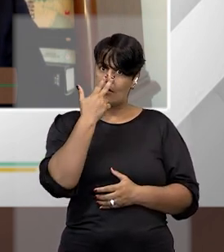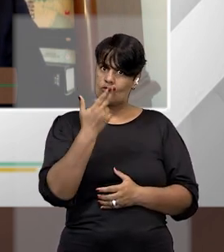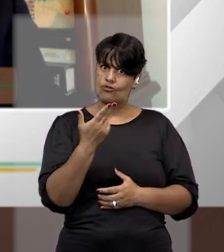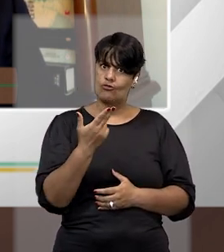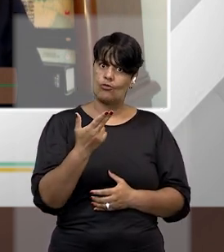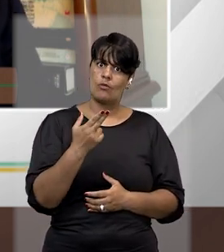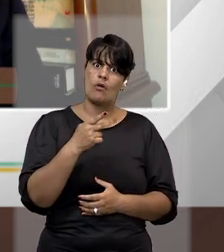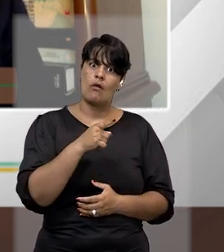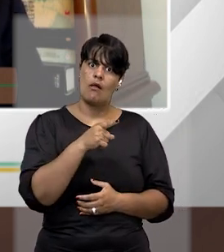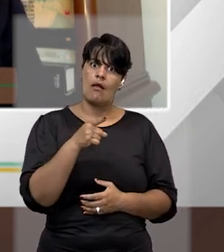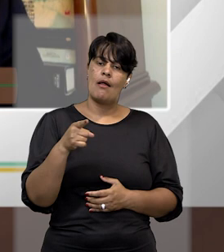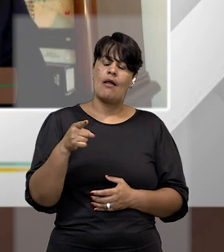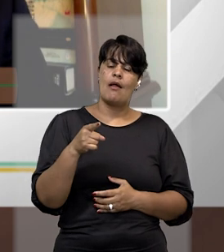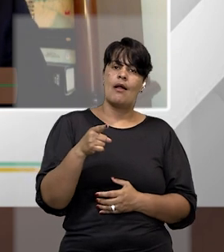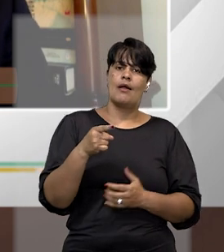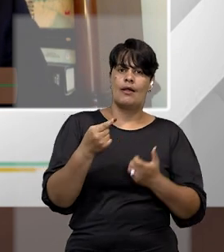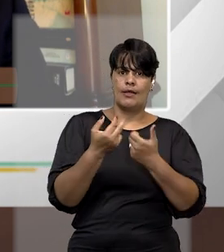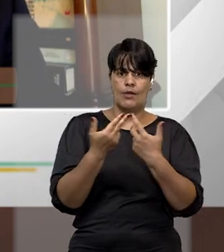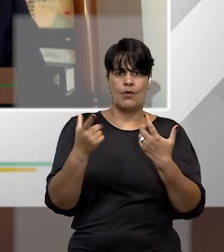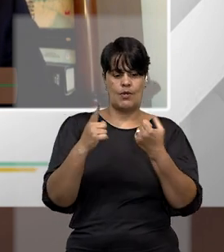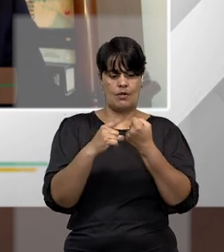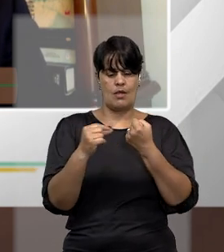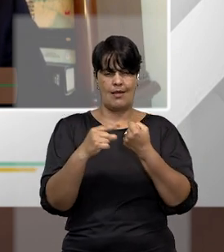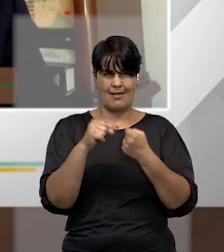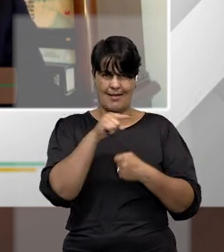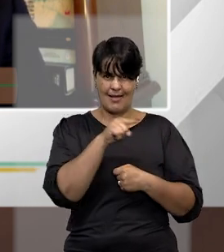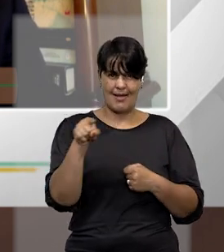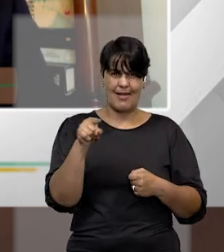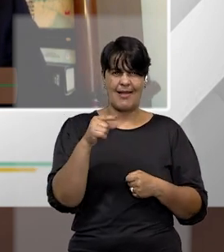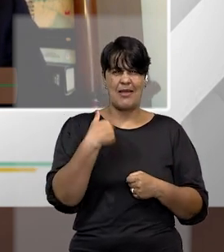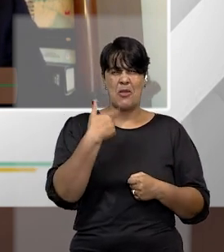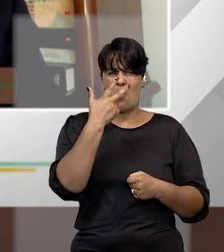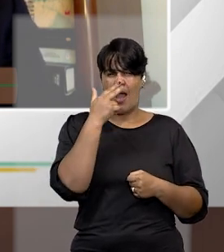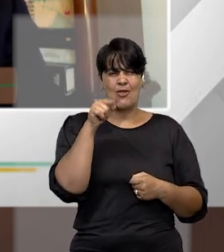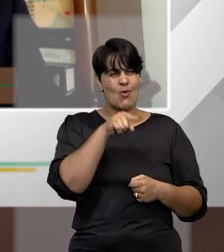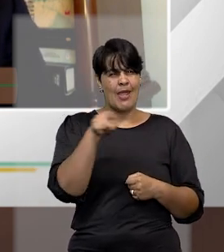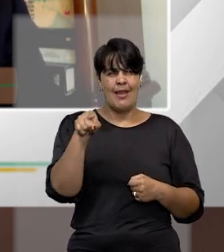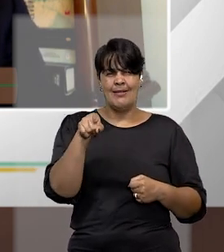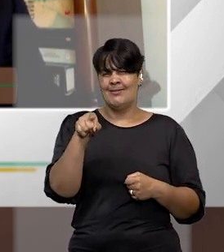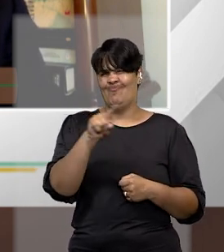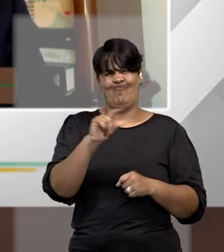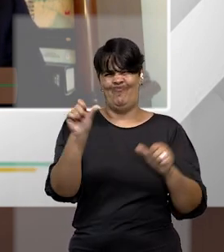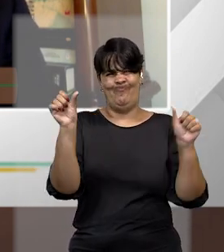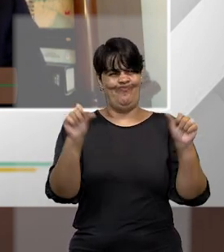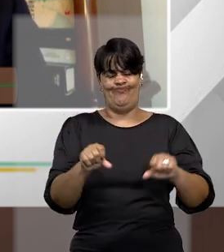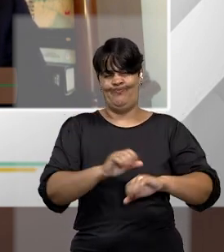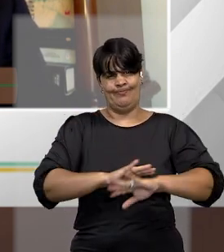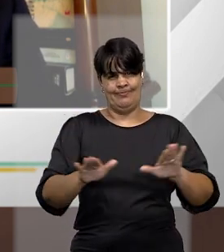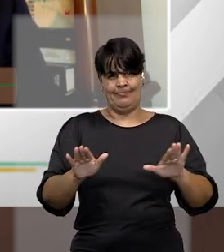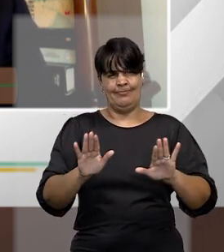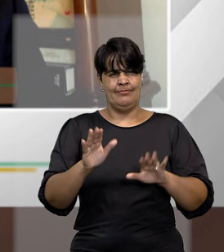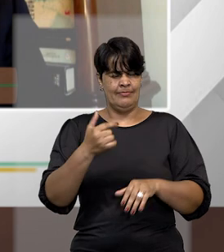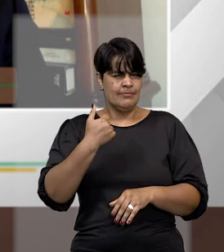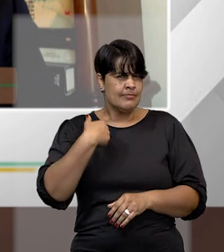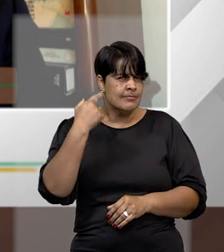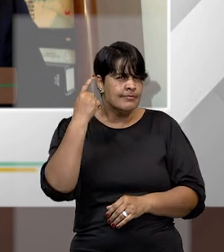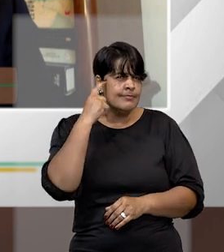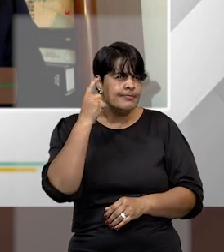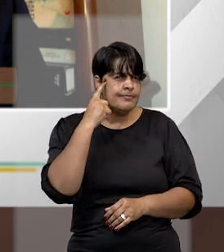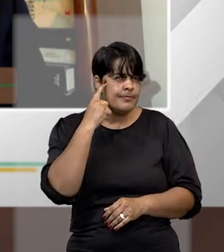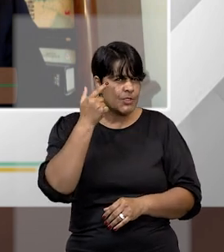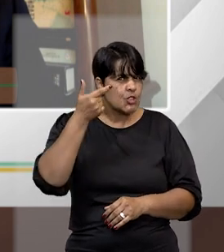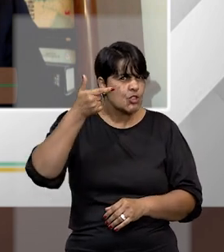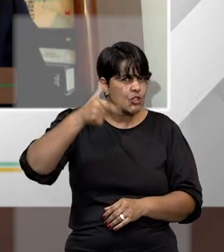teriam nascido obsoletos. eu jamais imaginava que nós veríamos novamente uma tentativa